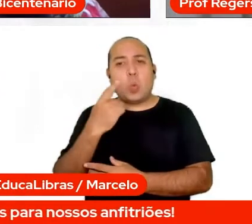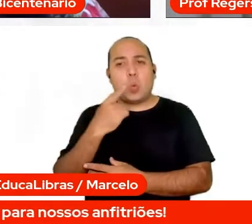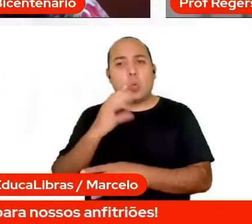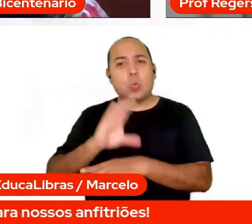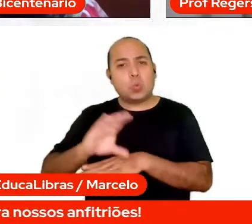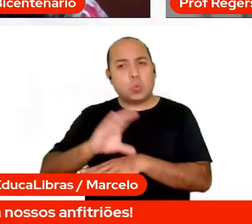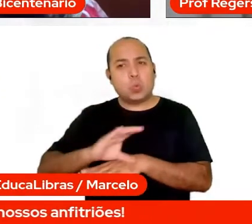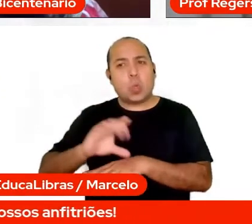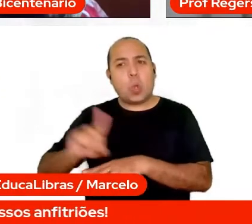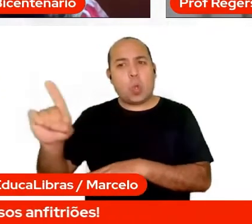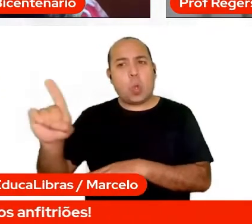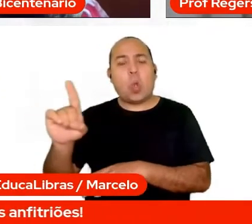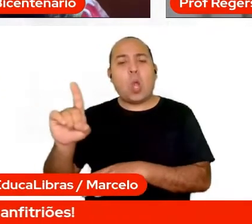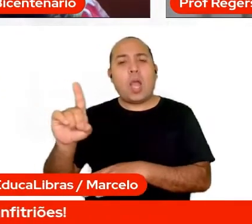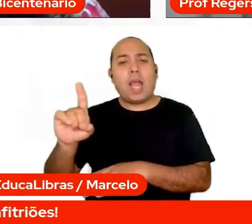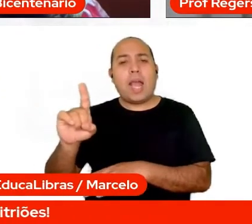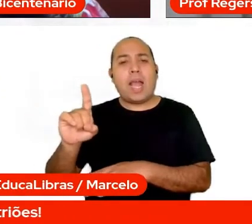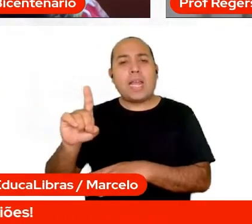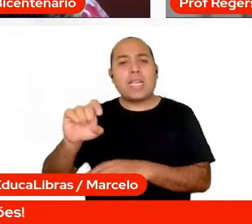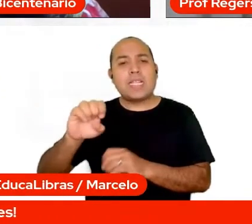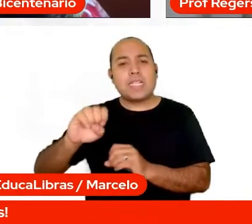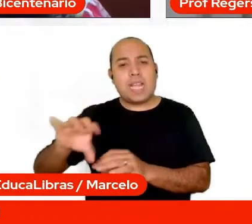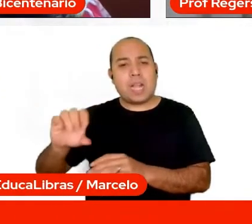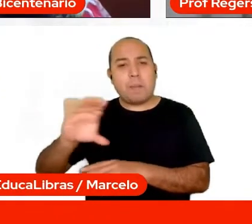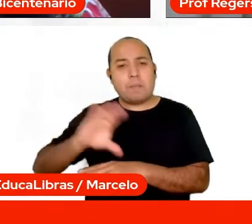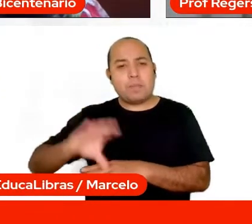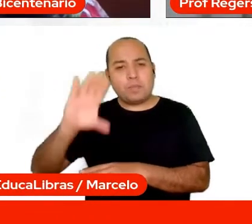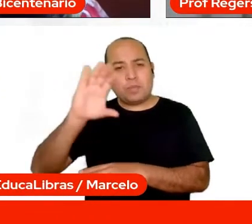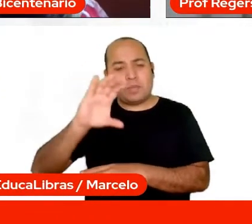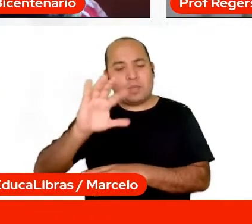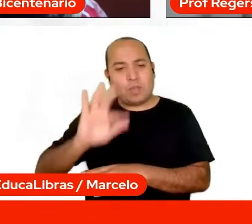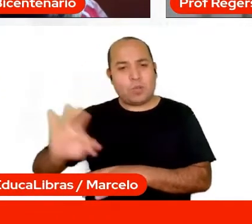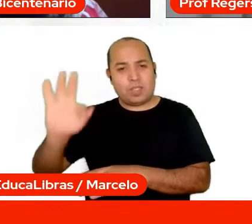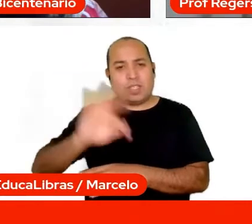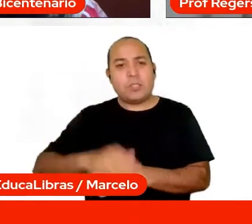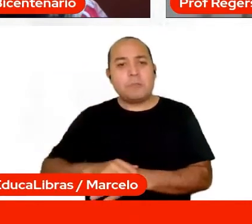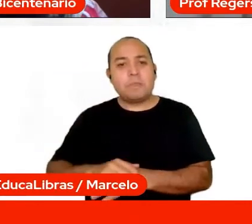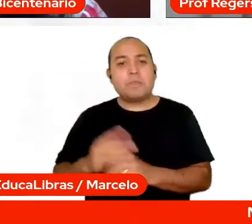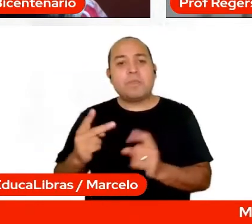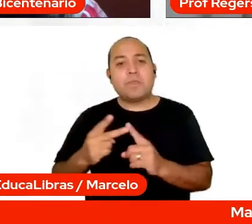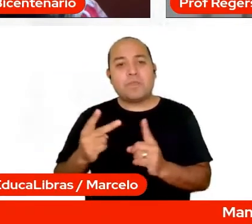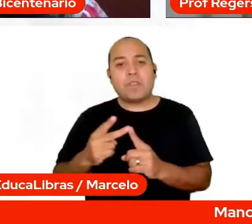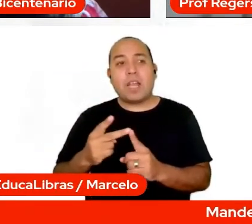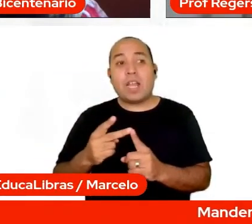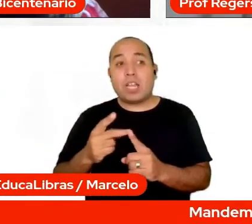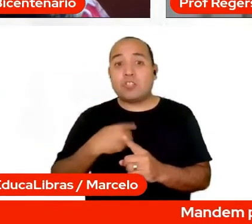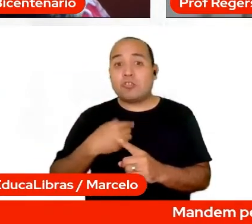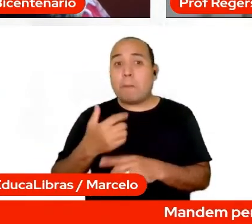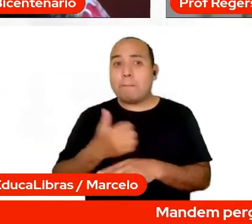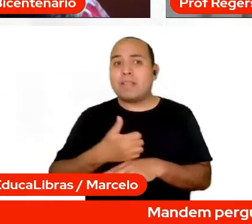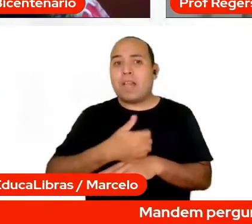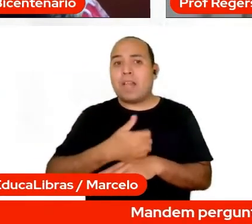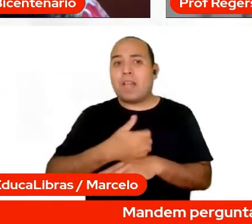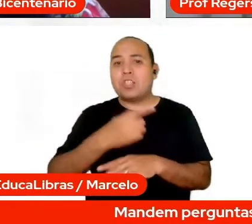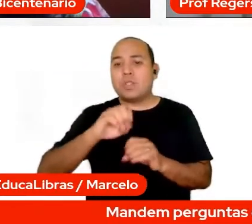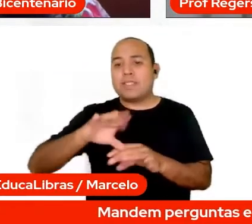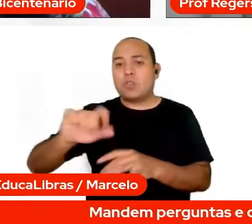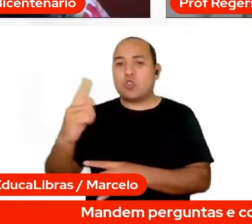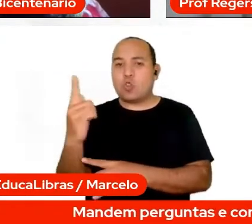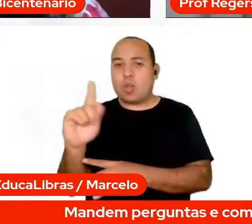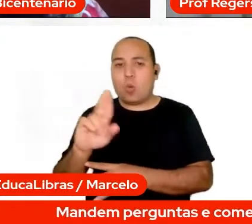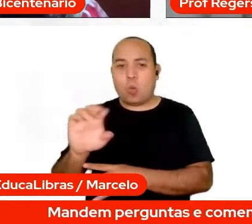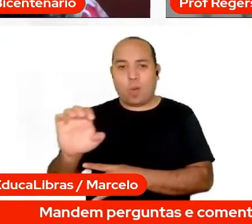Geografia pela Unispar, Paranavaí e Paraná, é especialista em ensino de Geografia pela UEL, mestre em